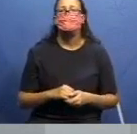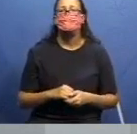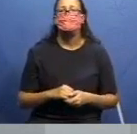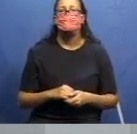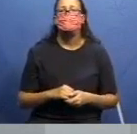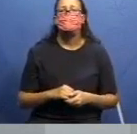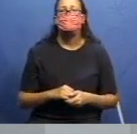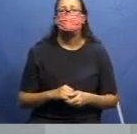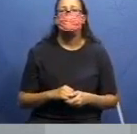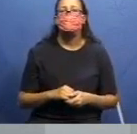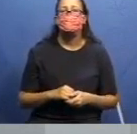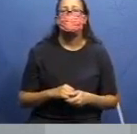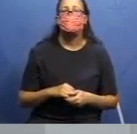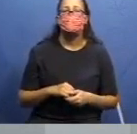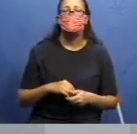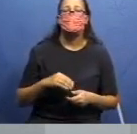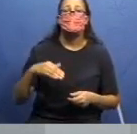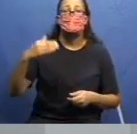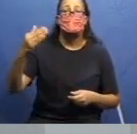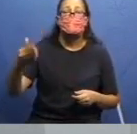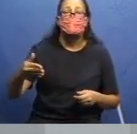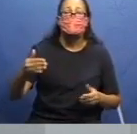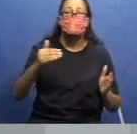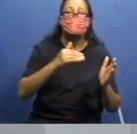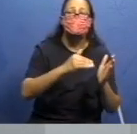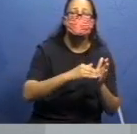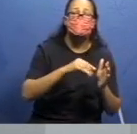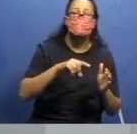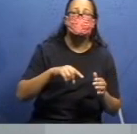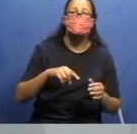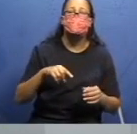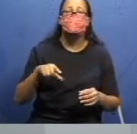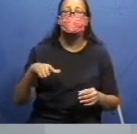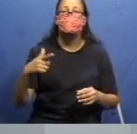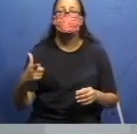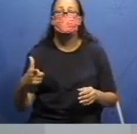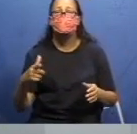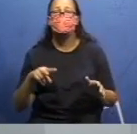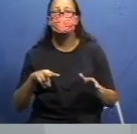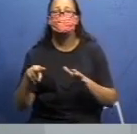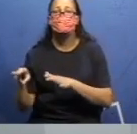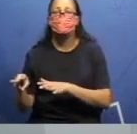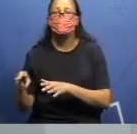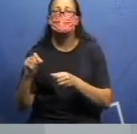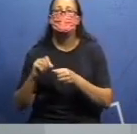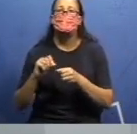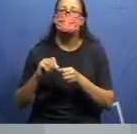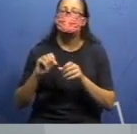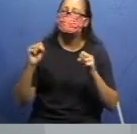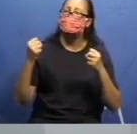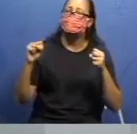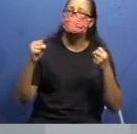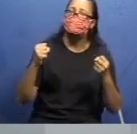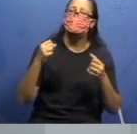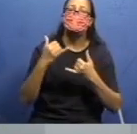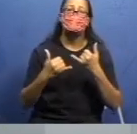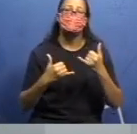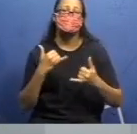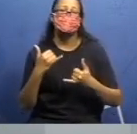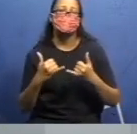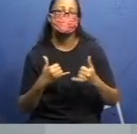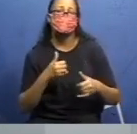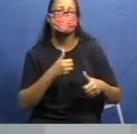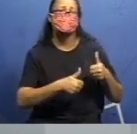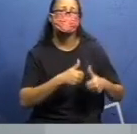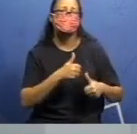Então, até a próxima. Continue praticando as atividades físicas, jogando, brincando. E não esqueçam